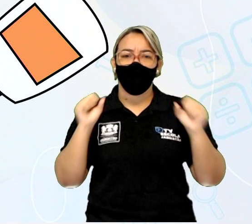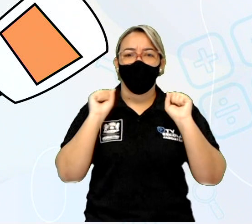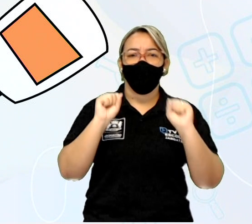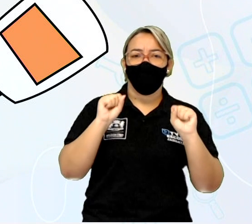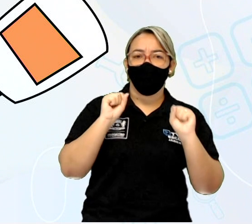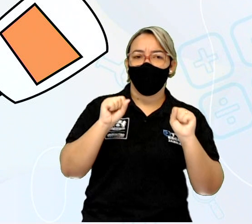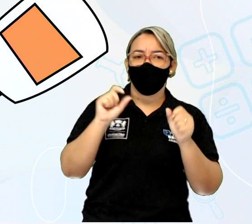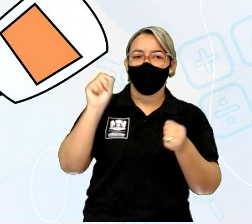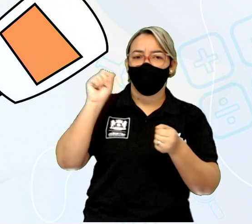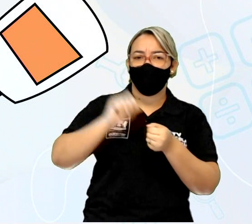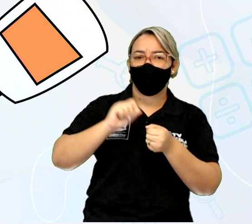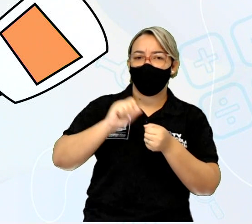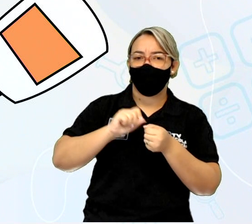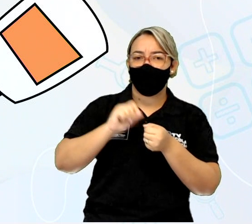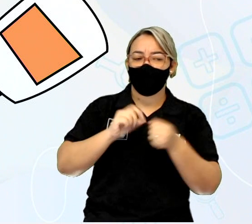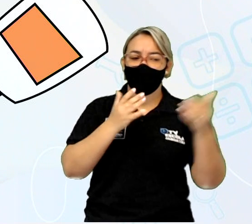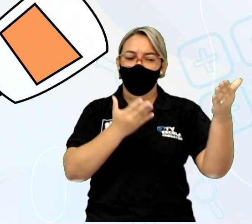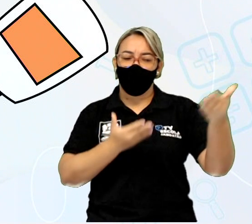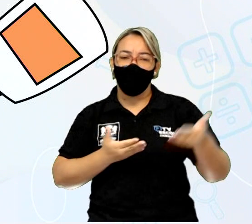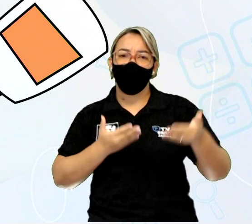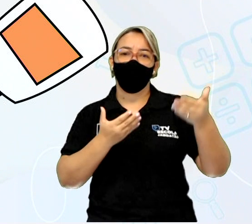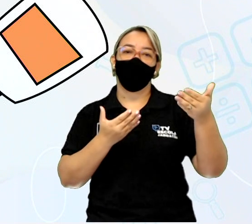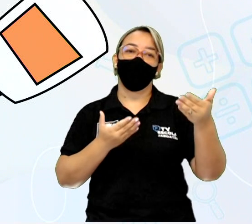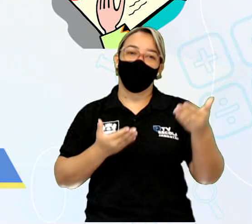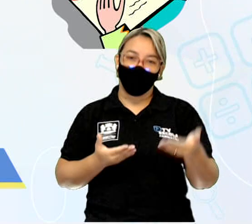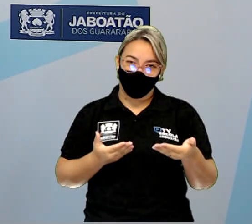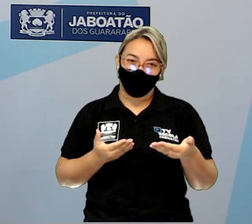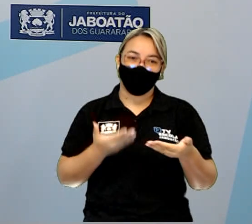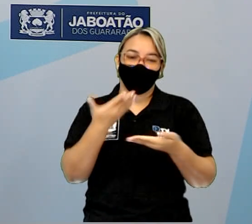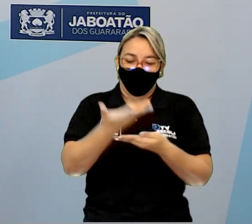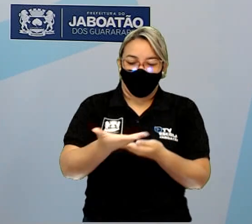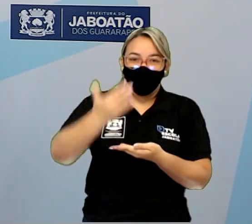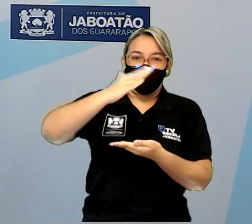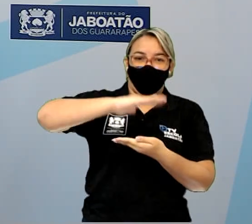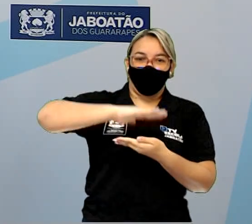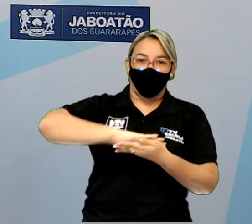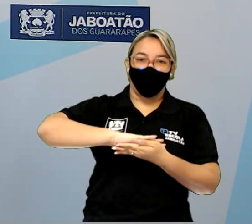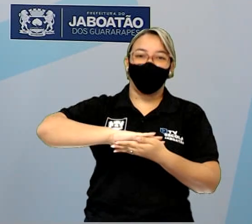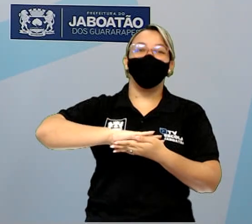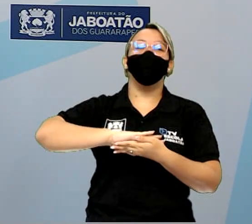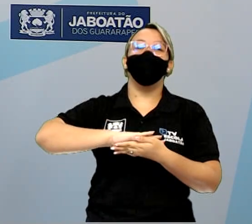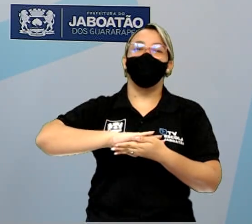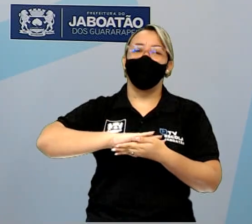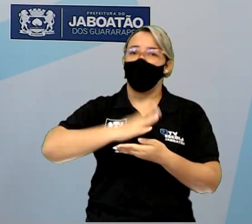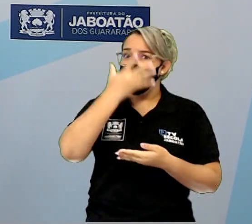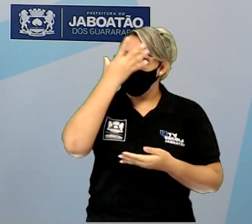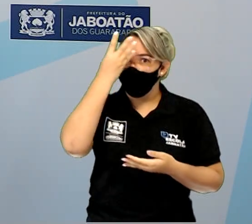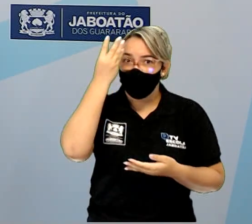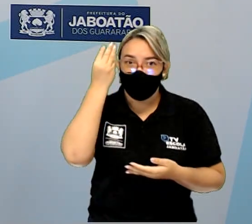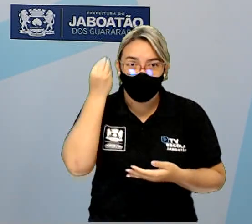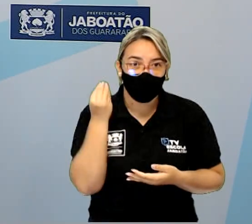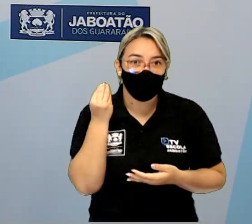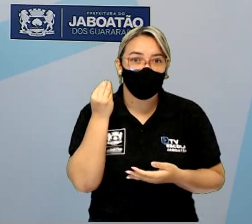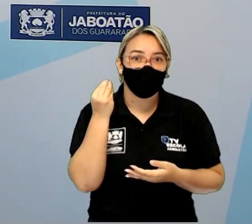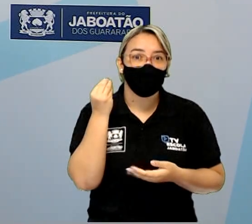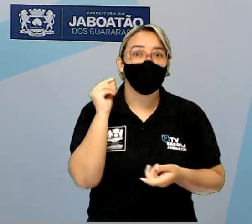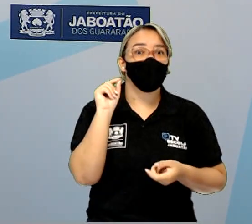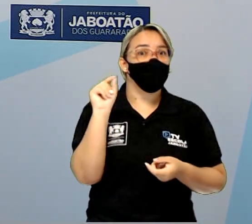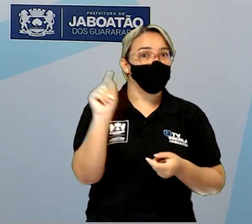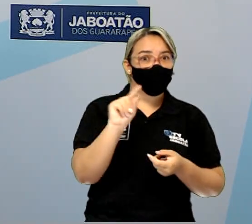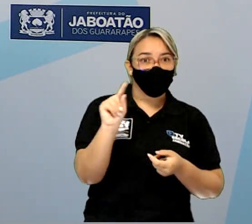o convite à parte do envelope. E não esquecer de que precisa